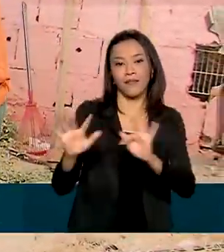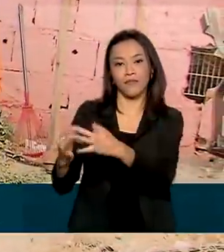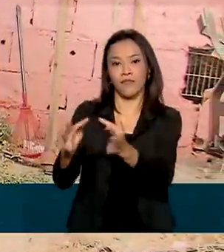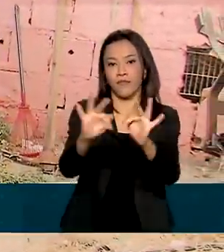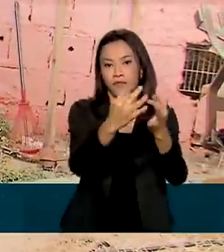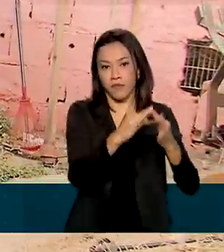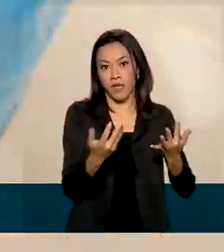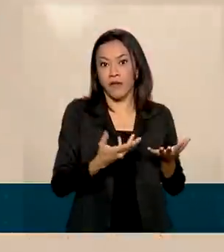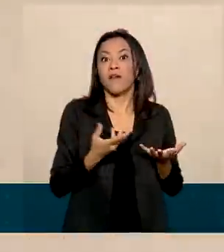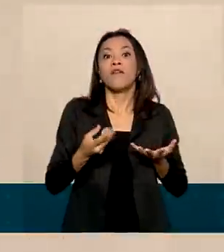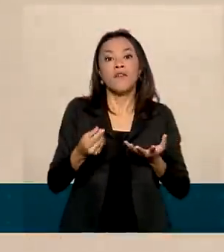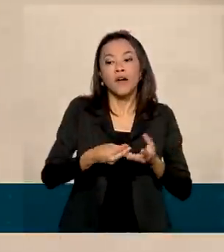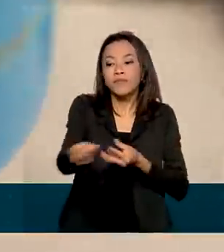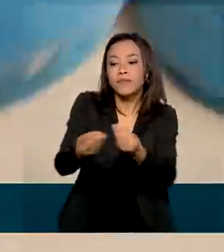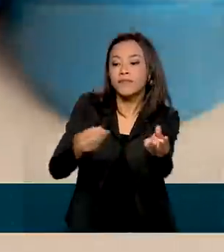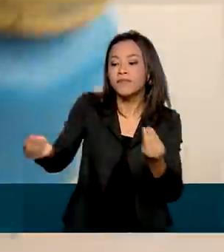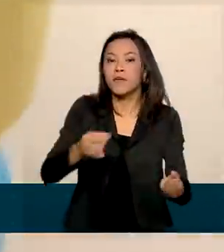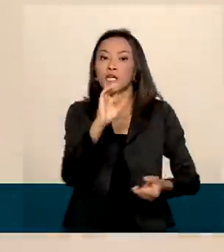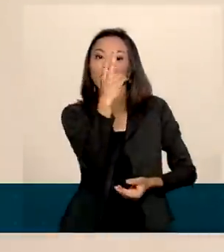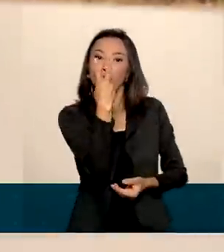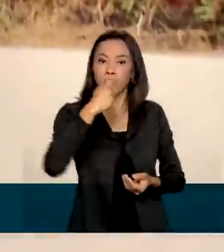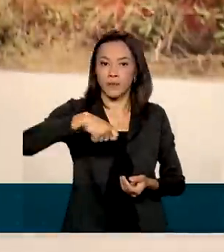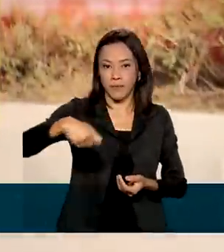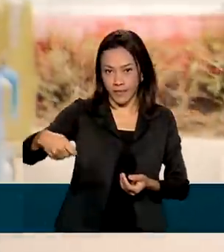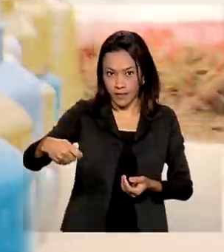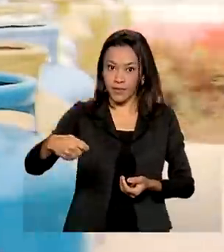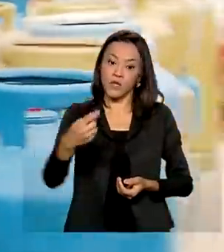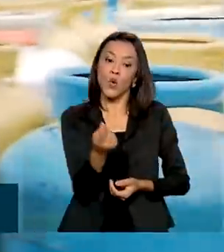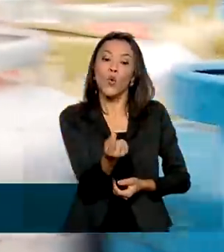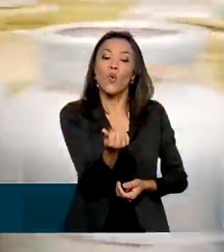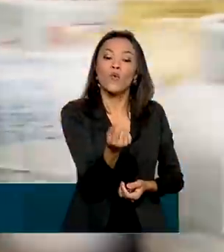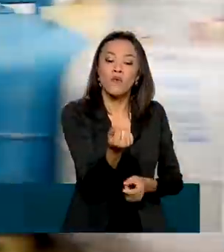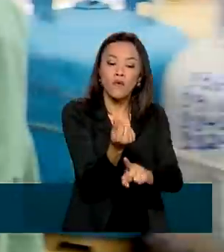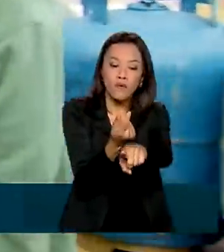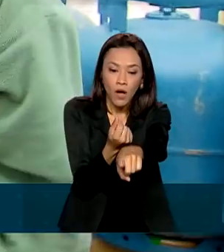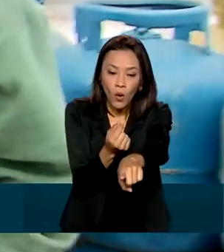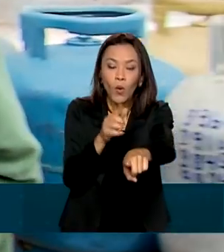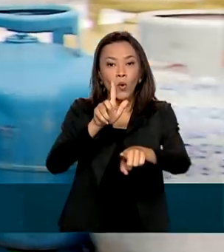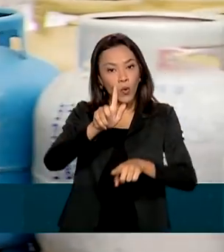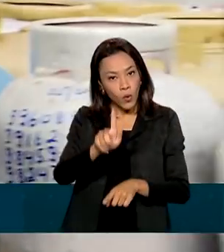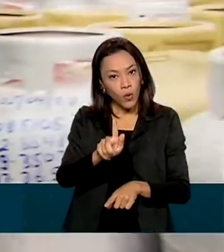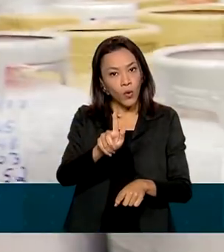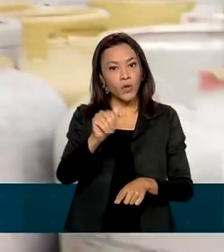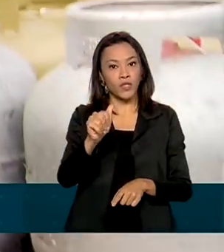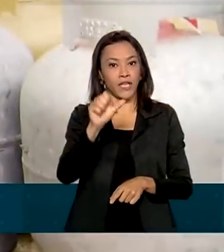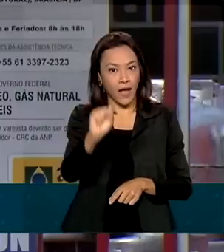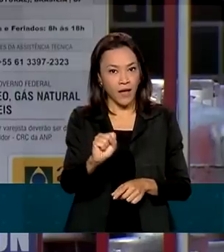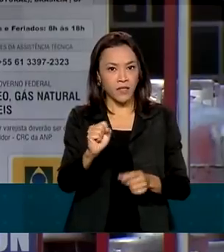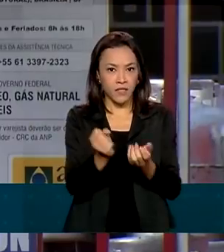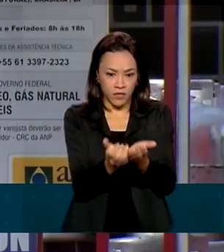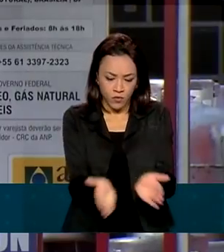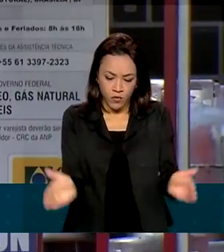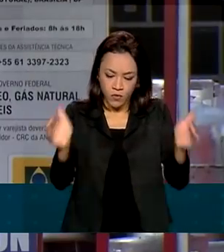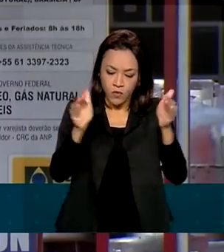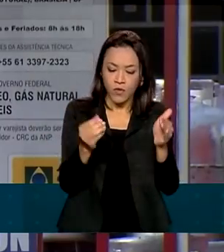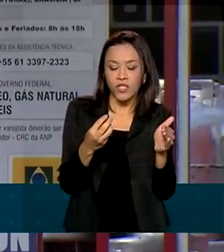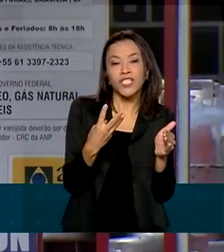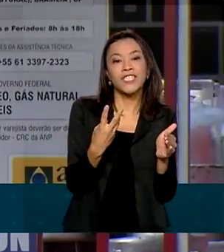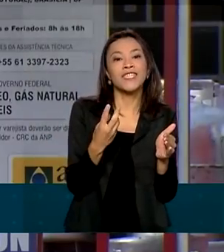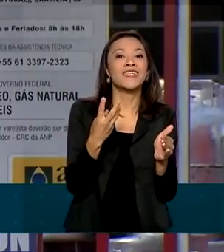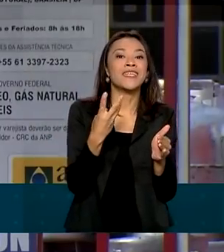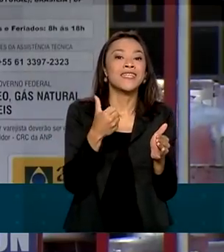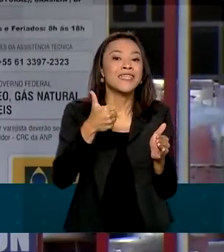menos 50% do valor médio nacional do botijão de gás de 13 quilos. O auxílio será pago de